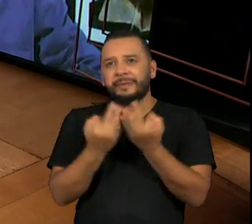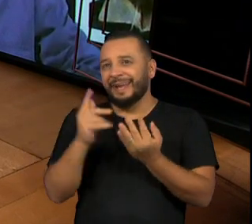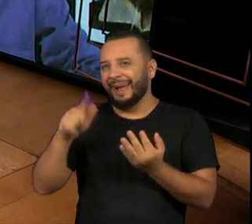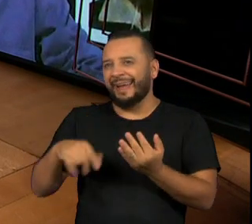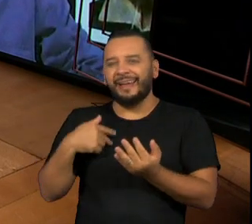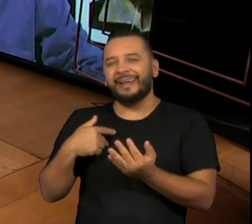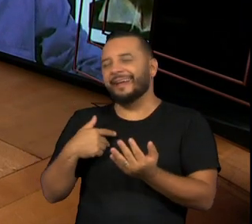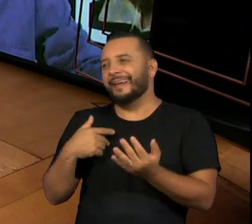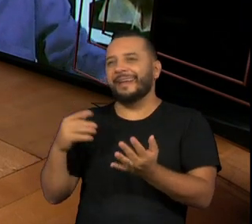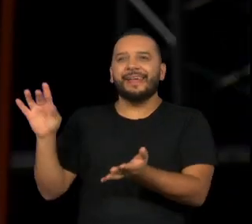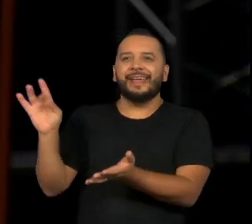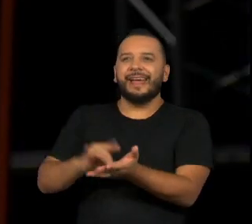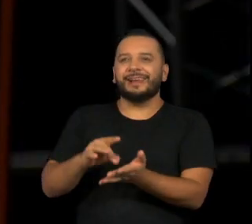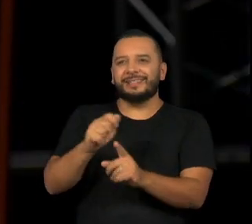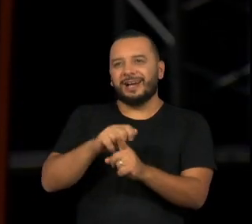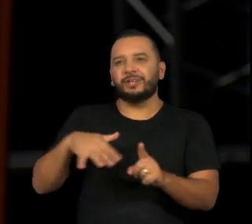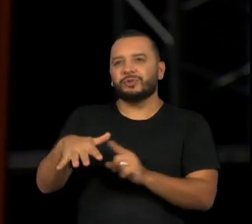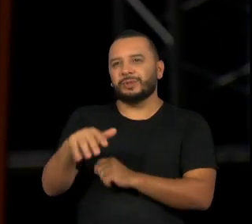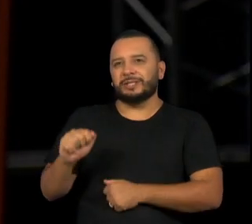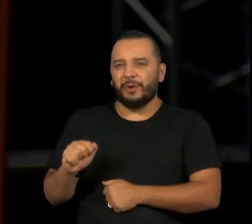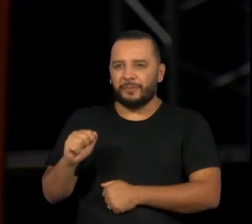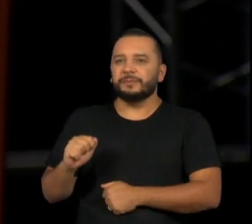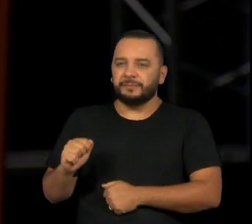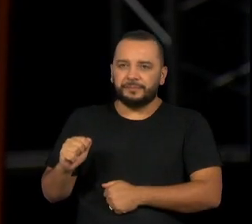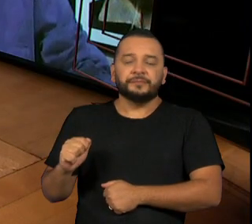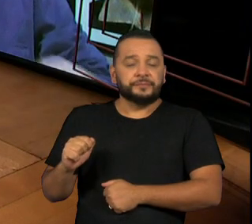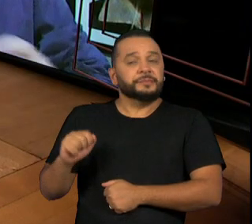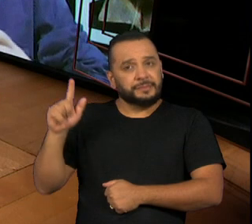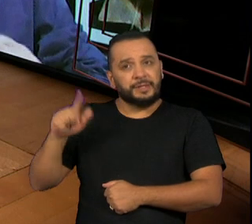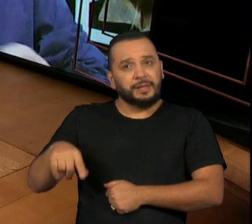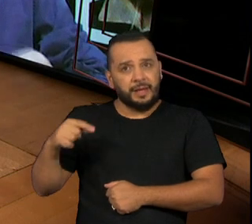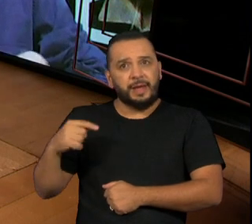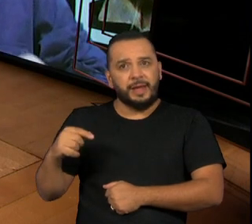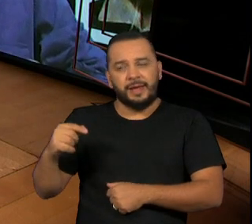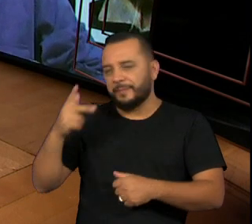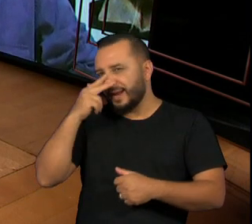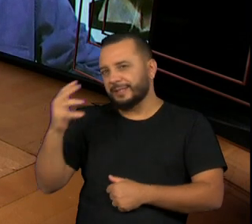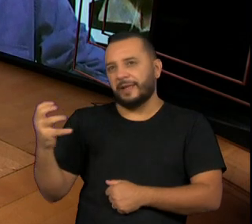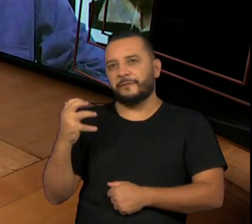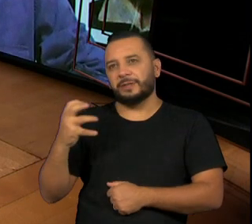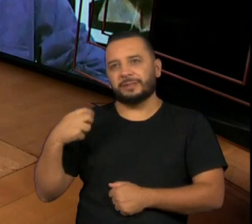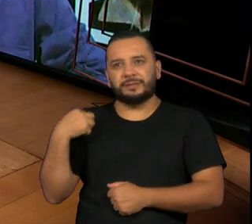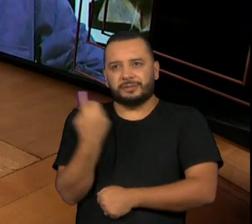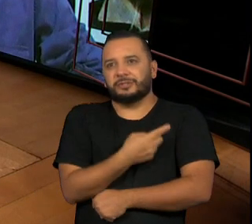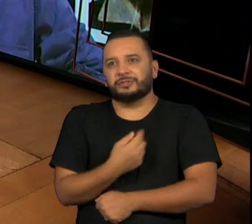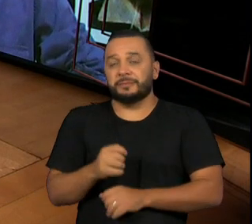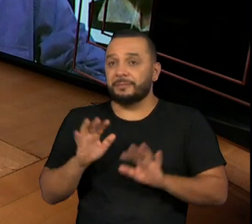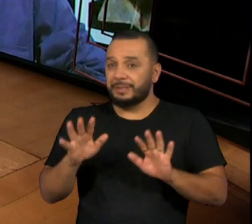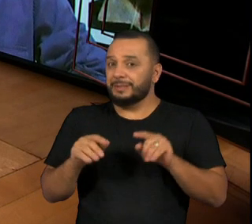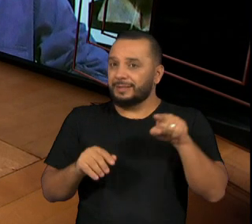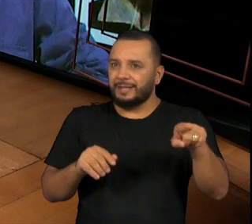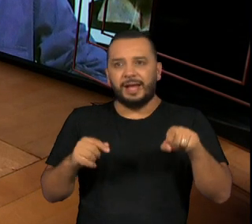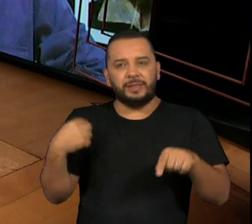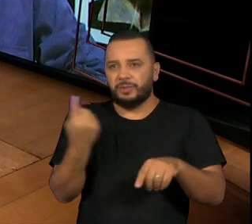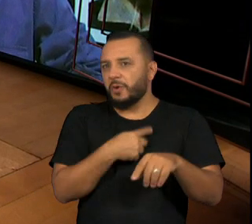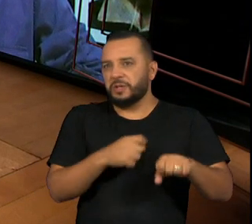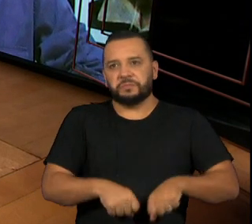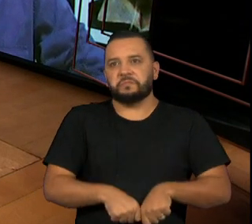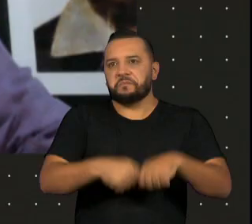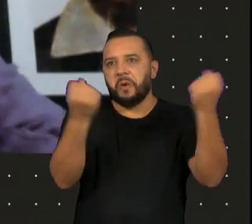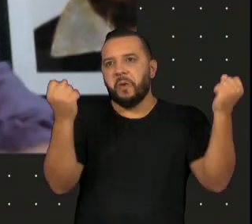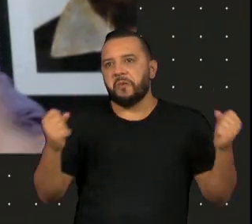socialista muito forte que ainda fazia parte da gente. Mas lá a gente quebrou muito isso, porque